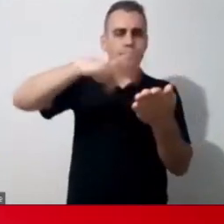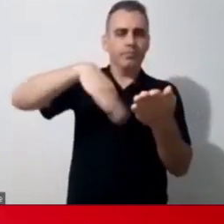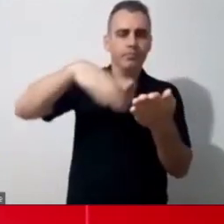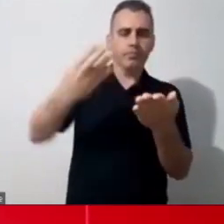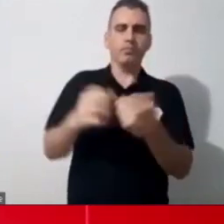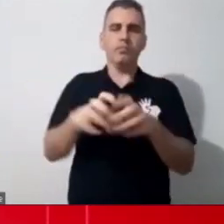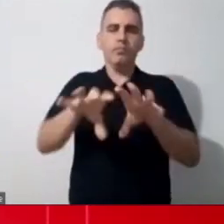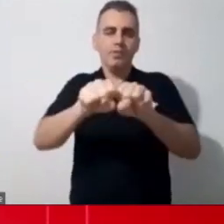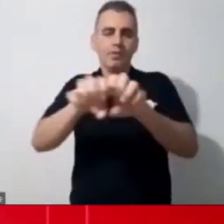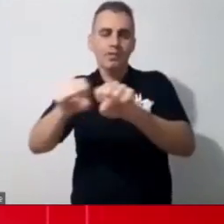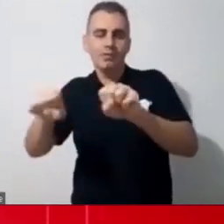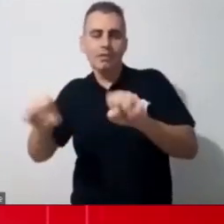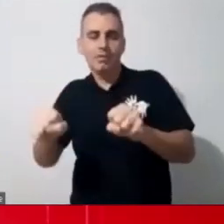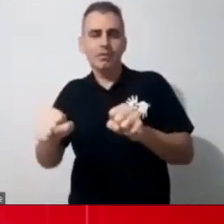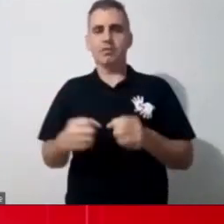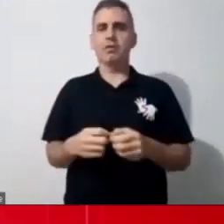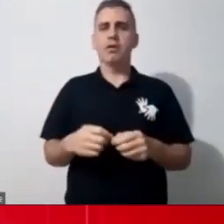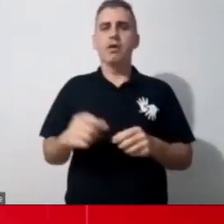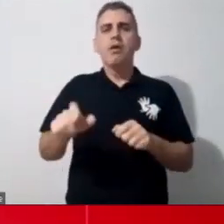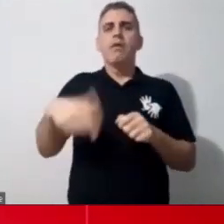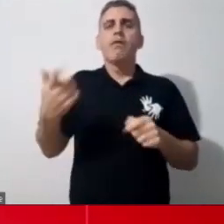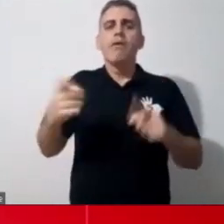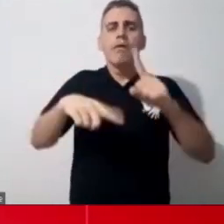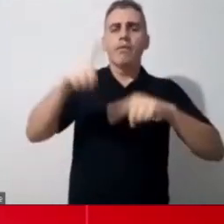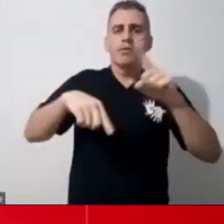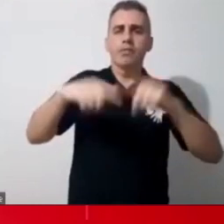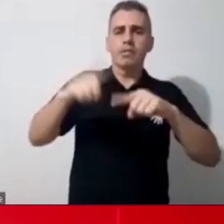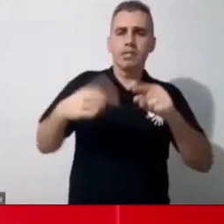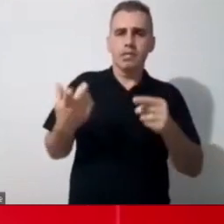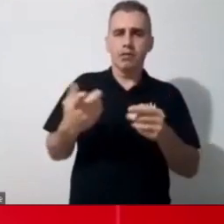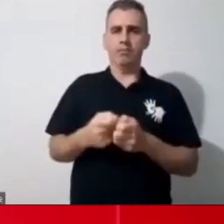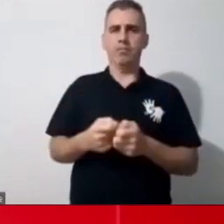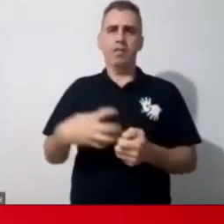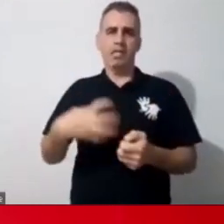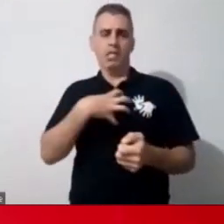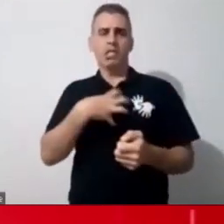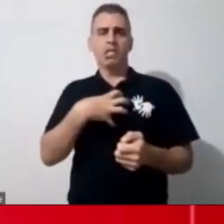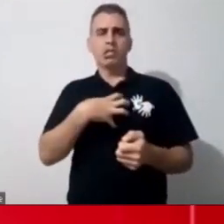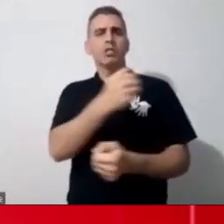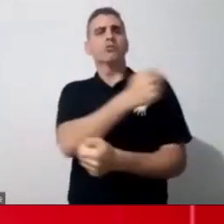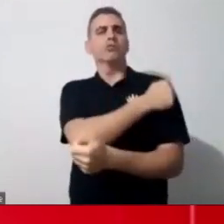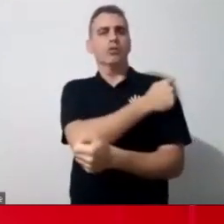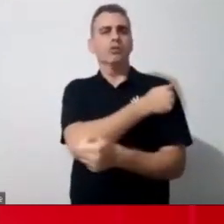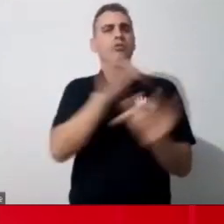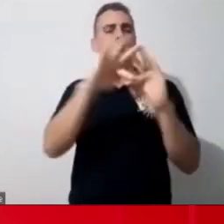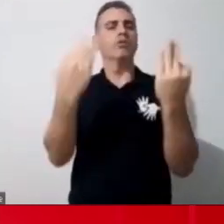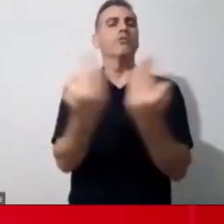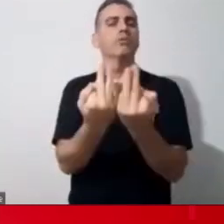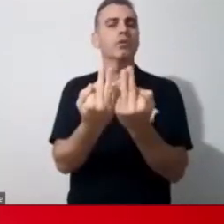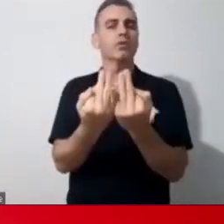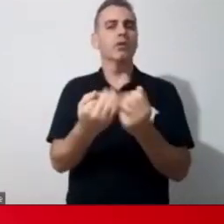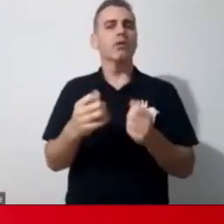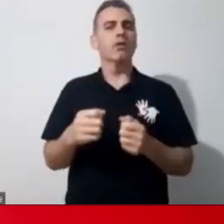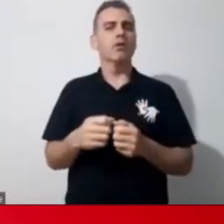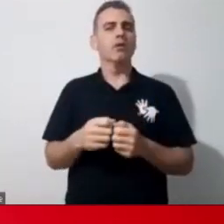qual vai ser a reação, né? E também respaldar essa família. Ó, vai acontecer isso e o que tu pode